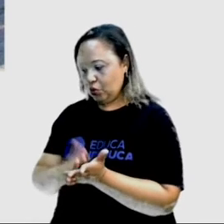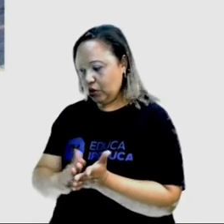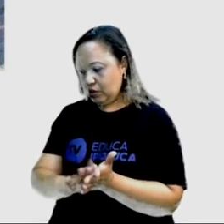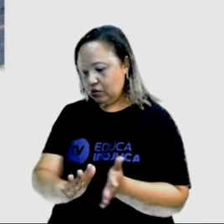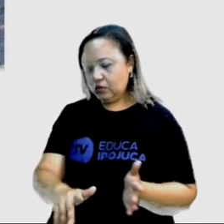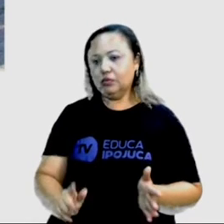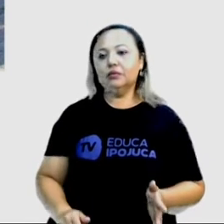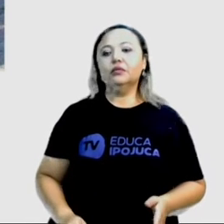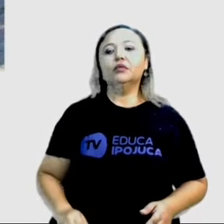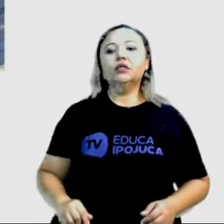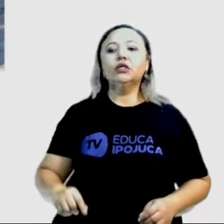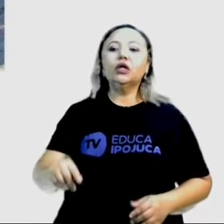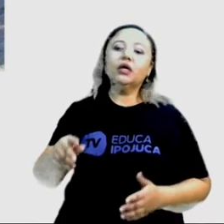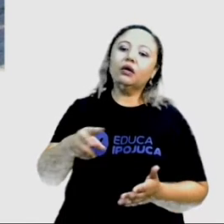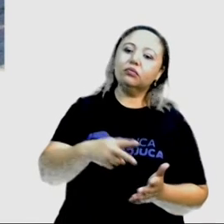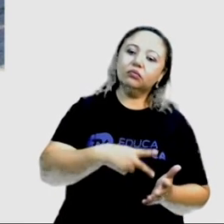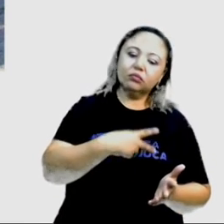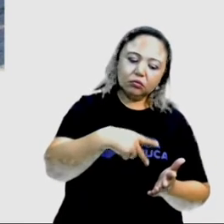instrumentos e